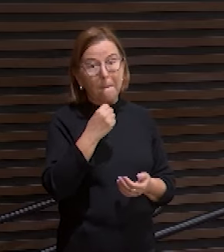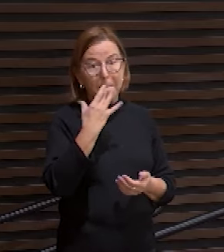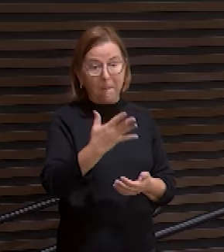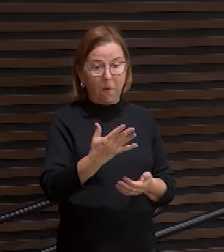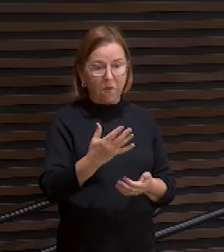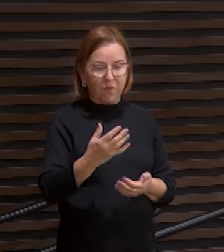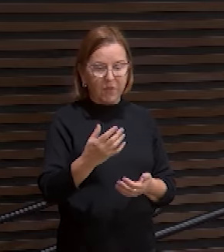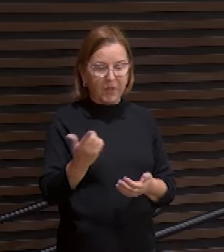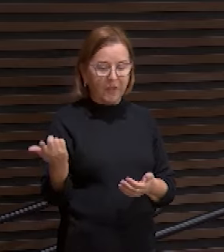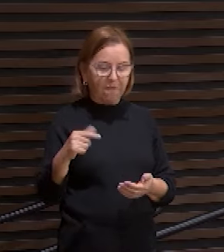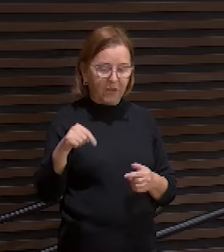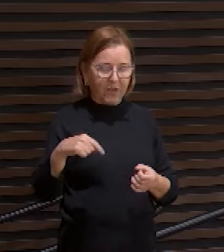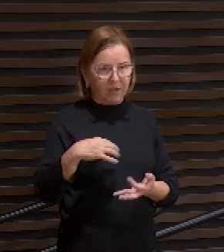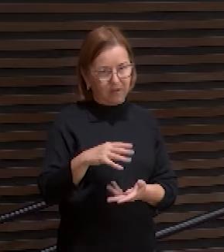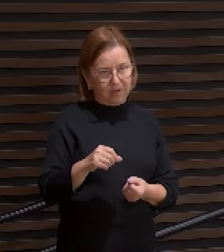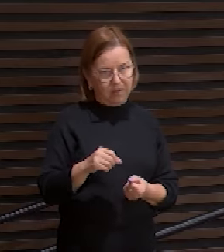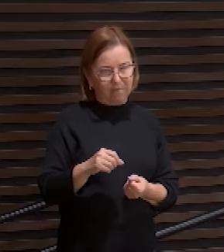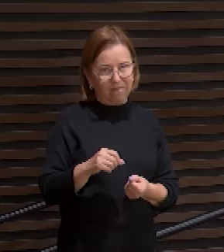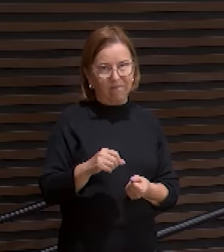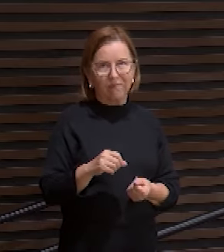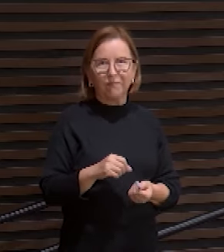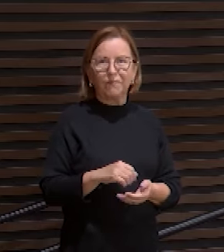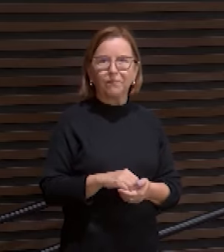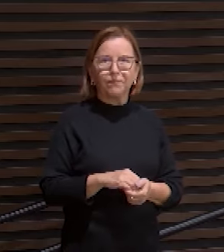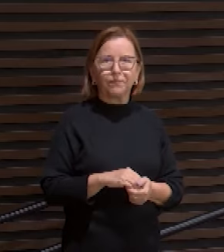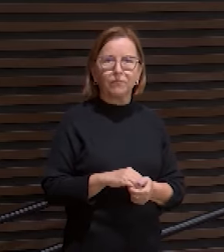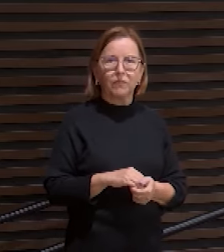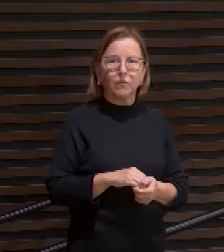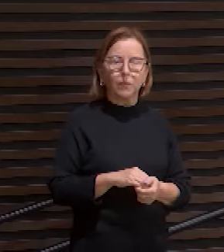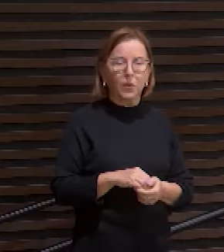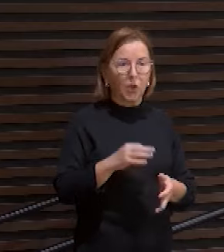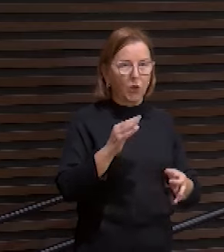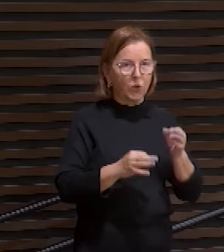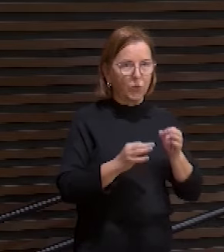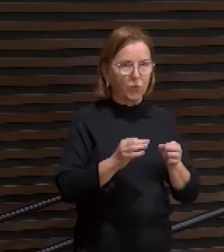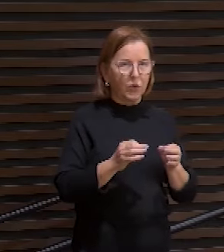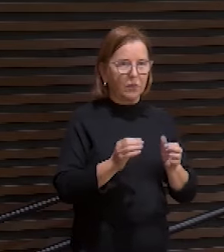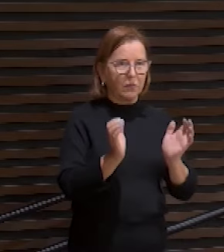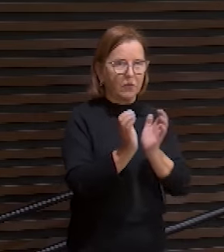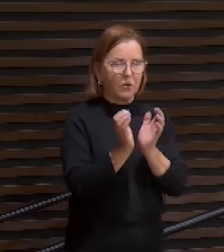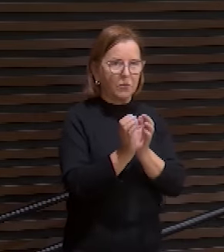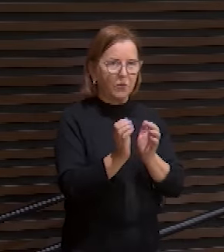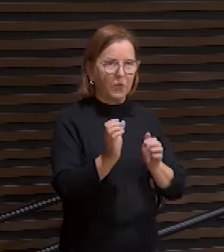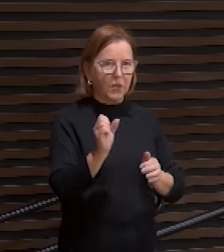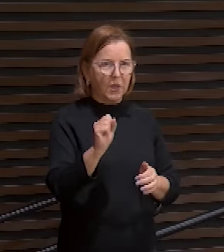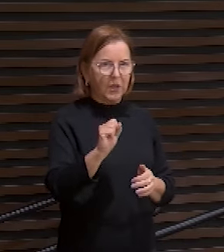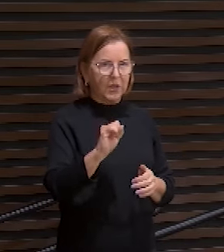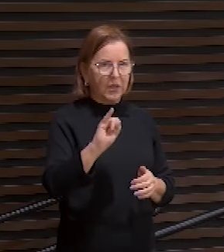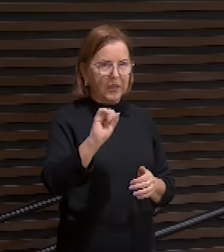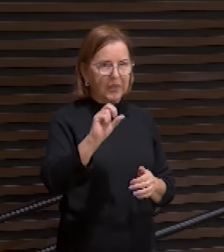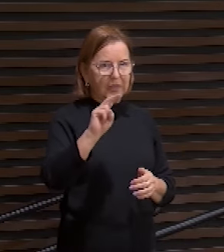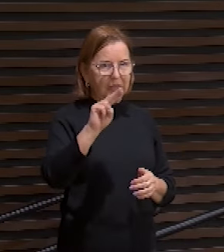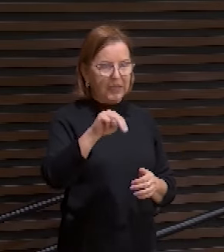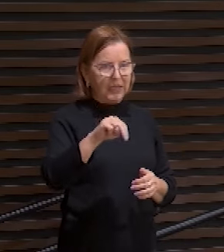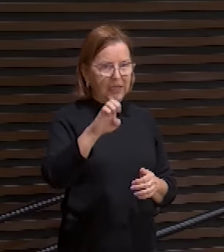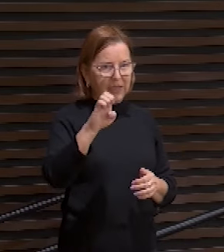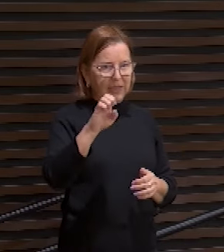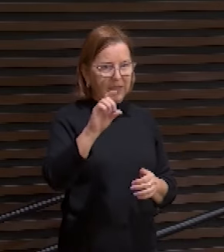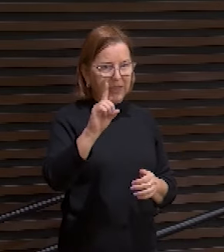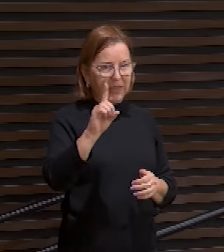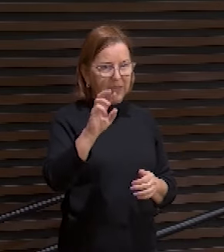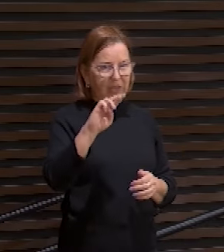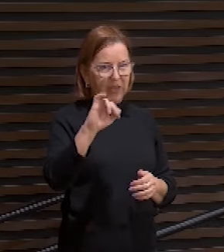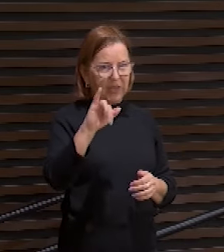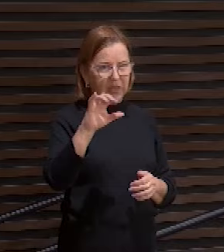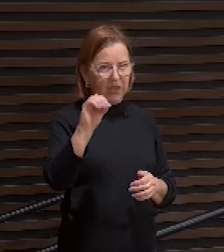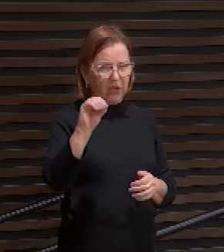arrebatado por juízo opressor os juízes do sinédrio os 71 homens do sinédrio disseram